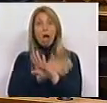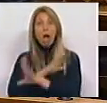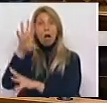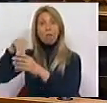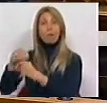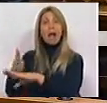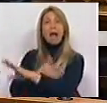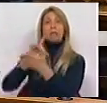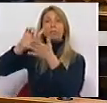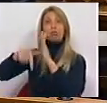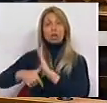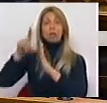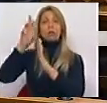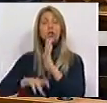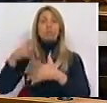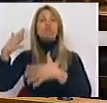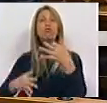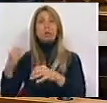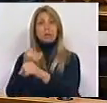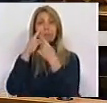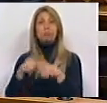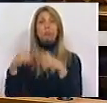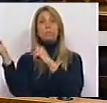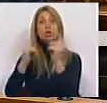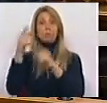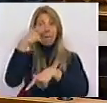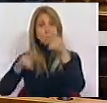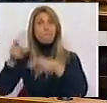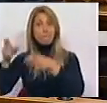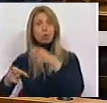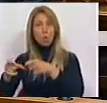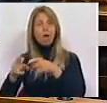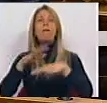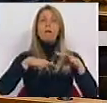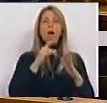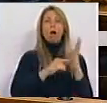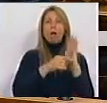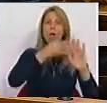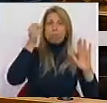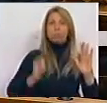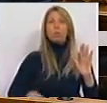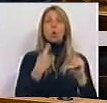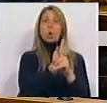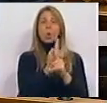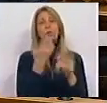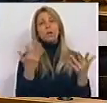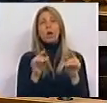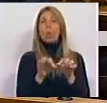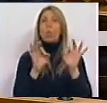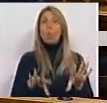anteprojeto do regime jurídico de serviço público de transporte de passageiros, eliminando as referências, por exemplo, ao caráter de exclusividade,